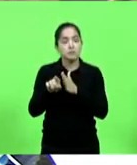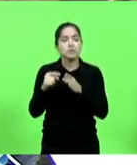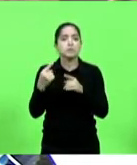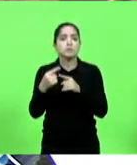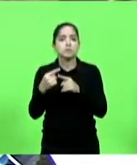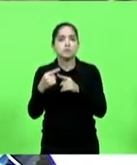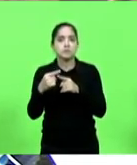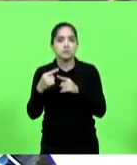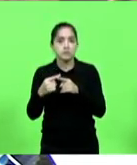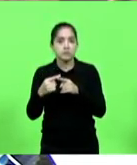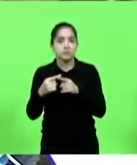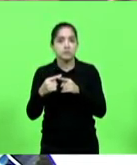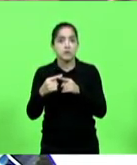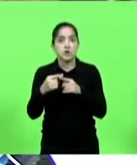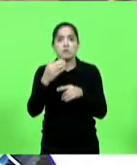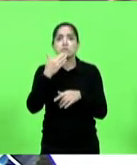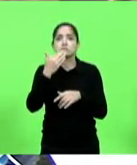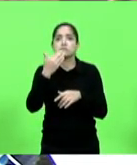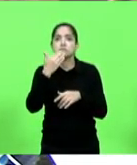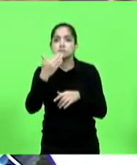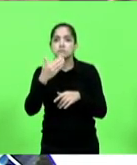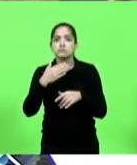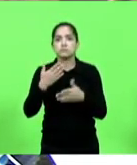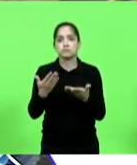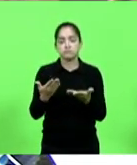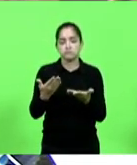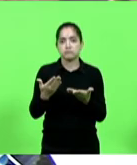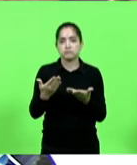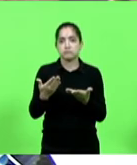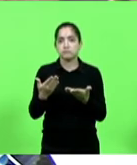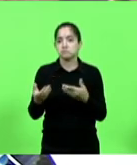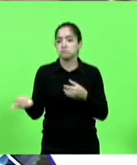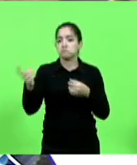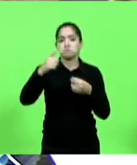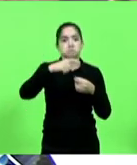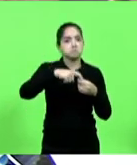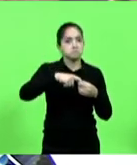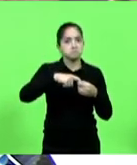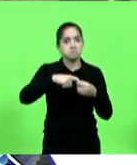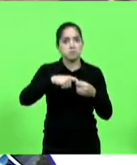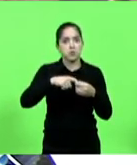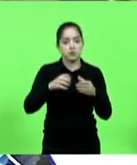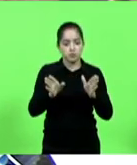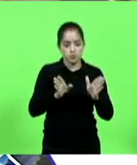dos meus pedidos de informação não estão retornando dentro do prazo.